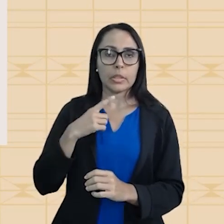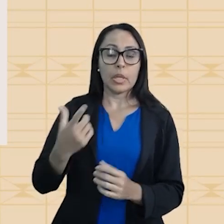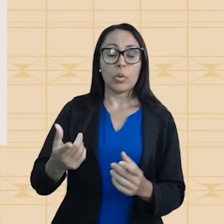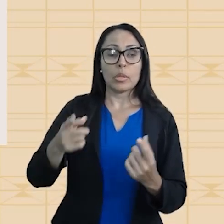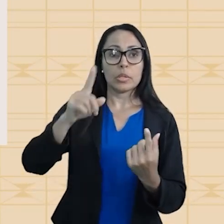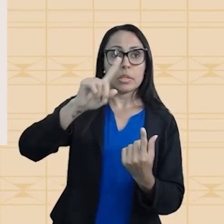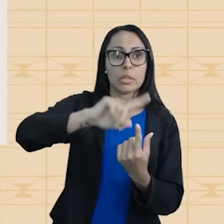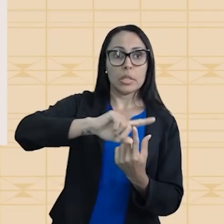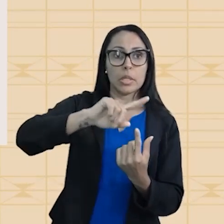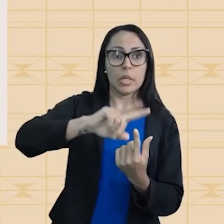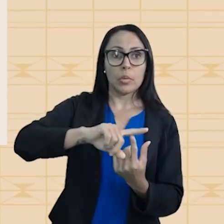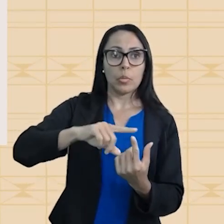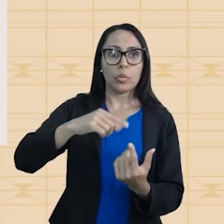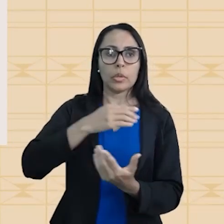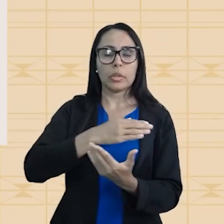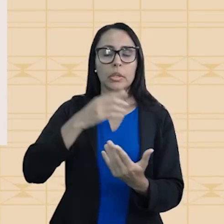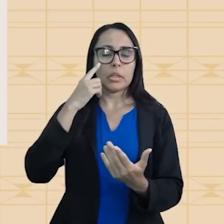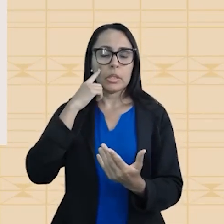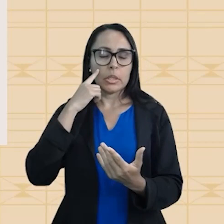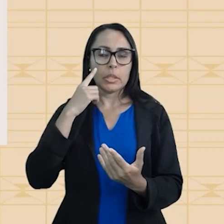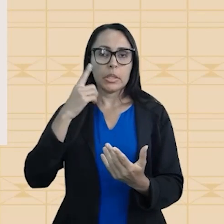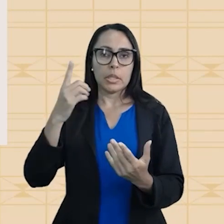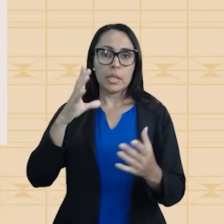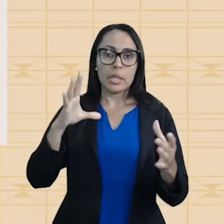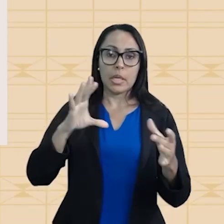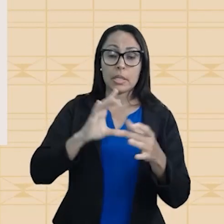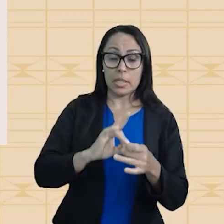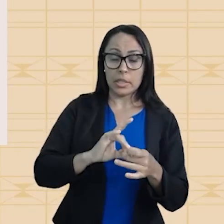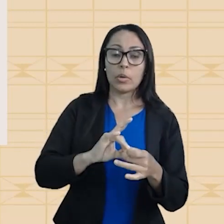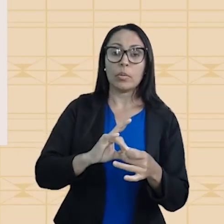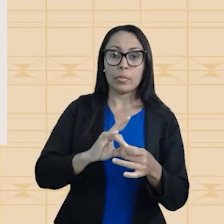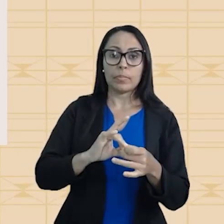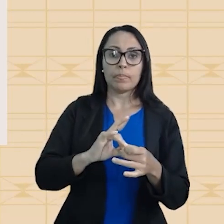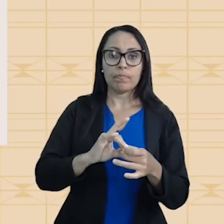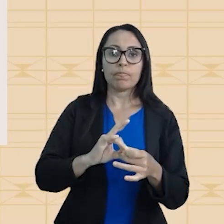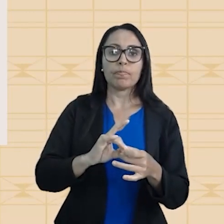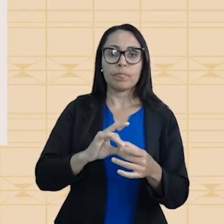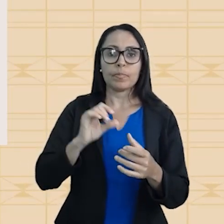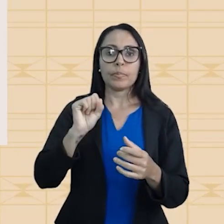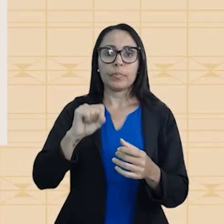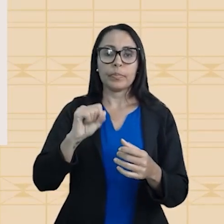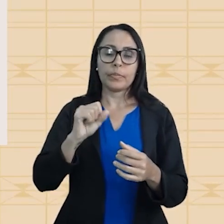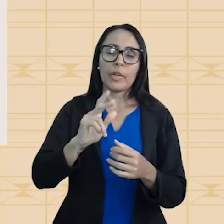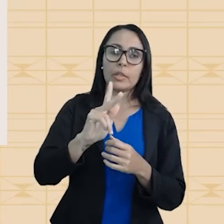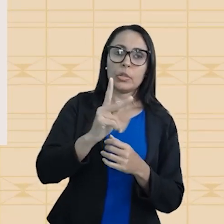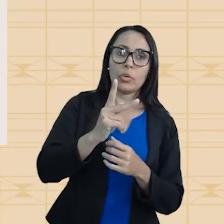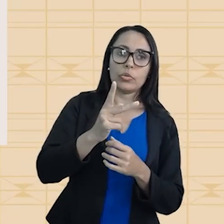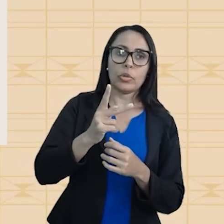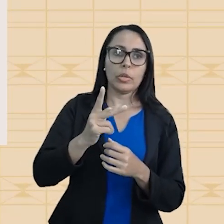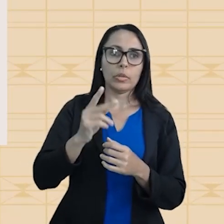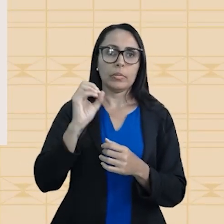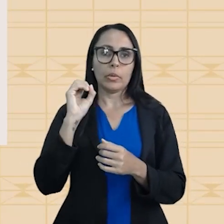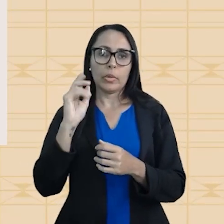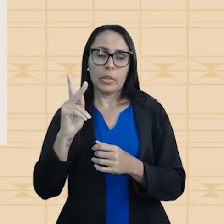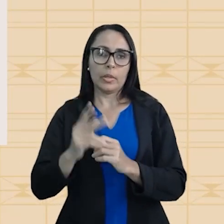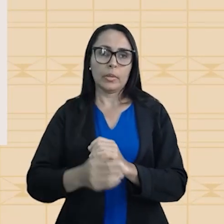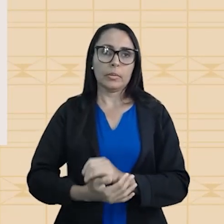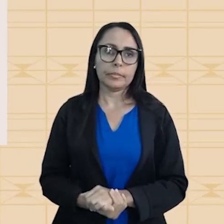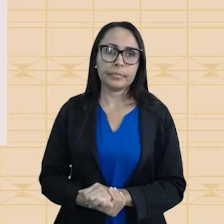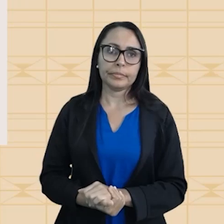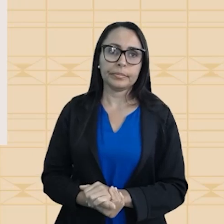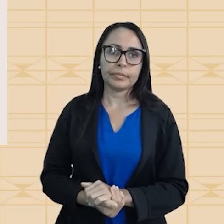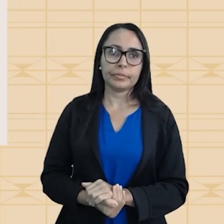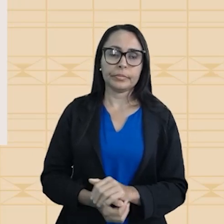esse tipo de ligação, e a molécula tem que ser polar. Esse tipo de ligação é a ligação de hidrogênio. Ok? De